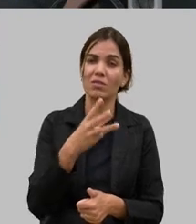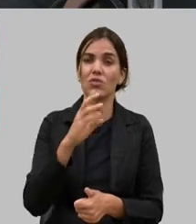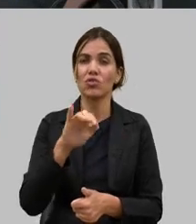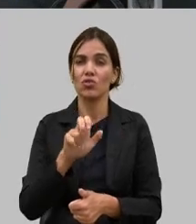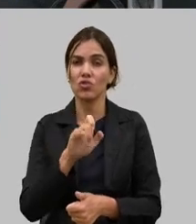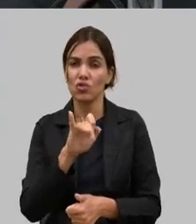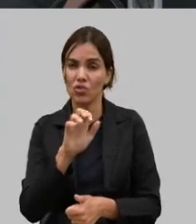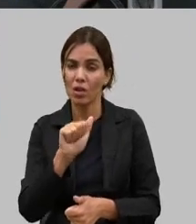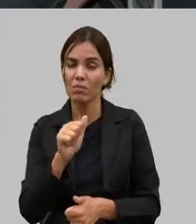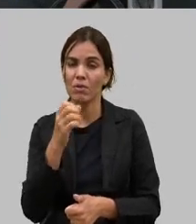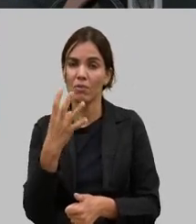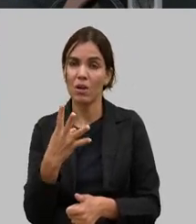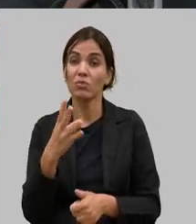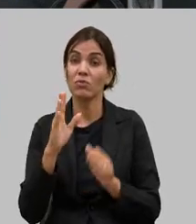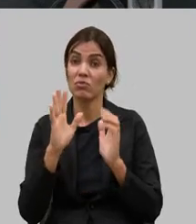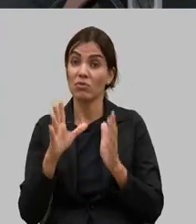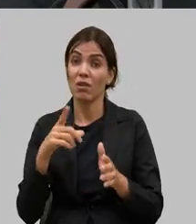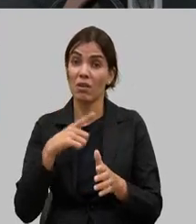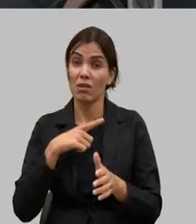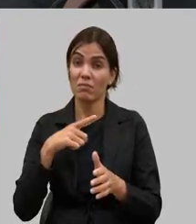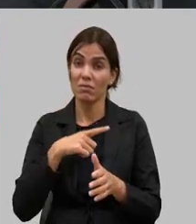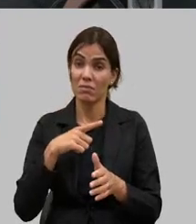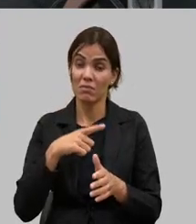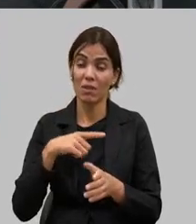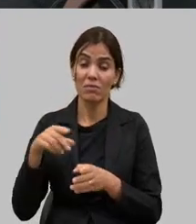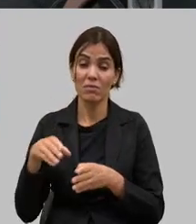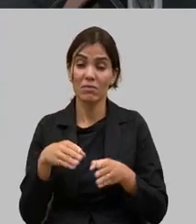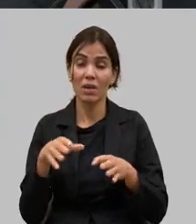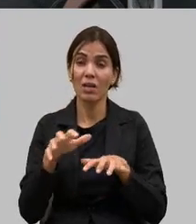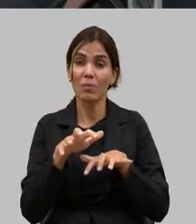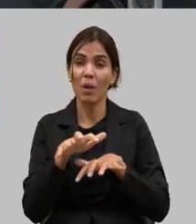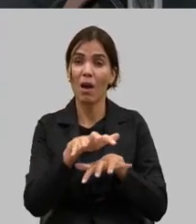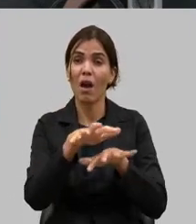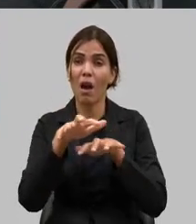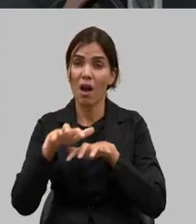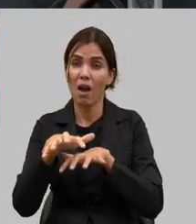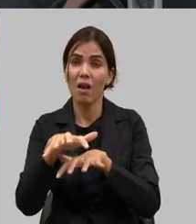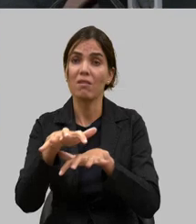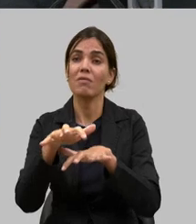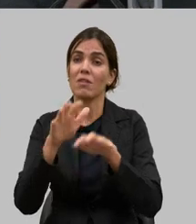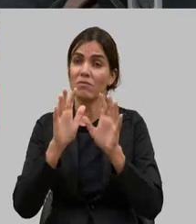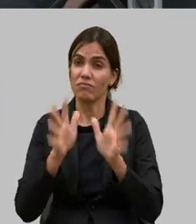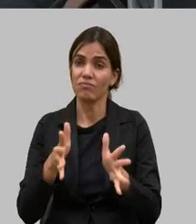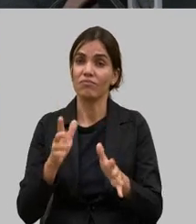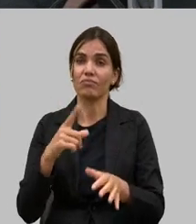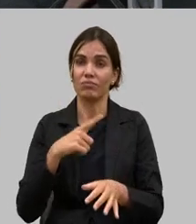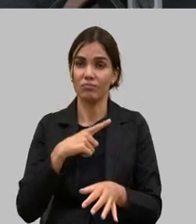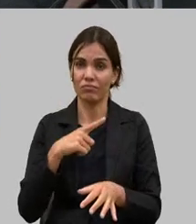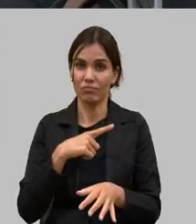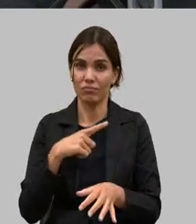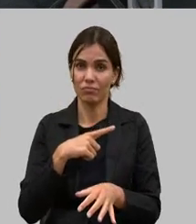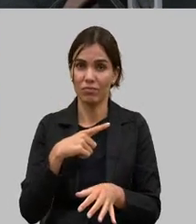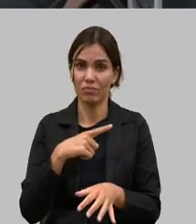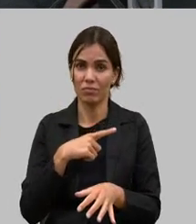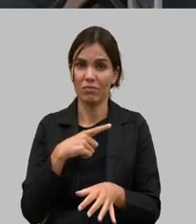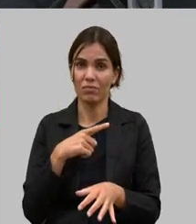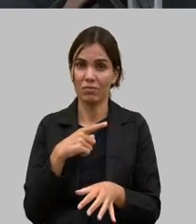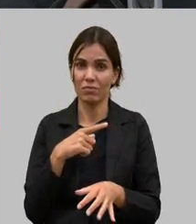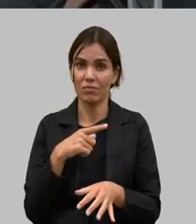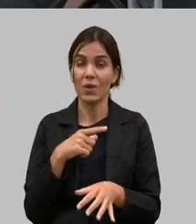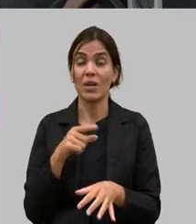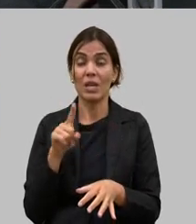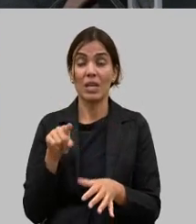para irrigar nós temos que trabalhar com a Codevasp para poder ainda fazer essa concessão e conseguir rodar isso lá e essa